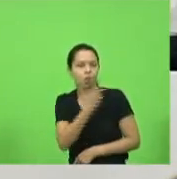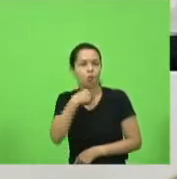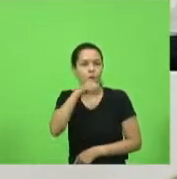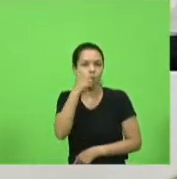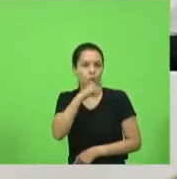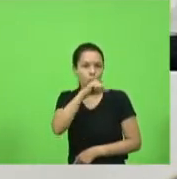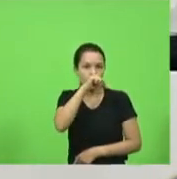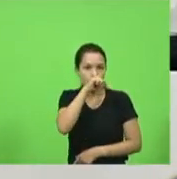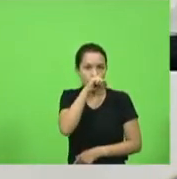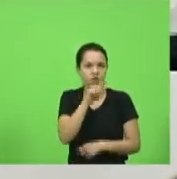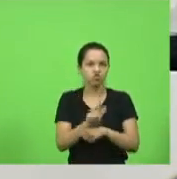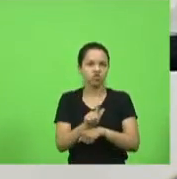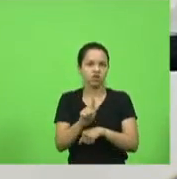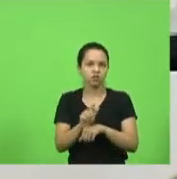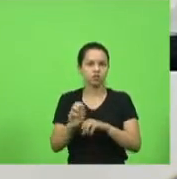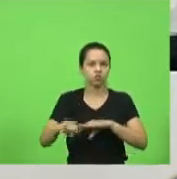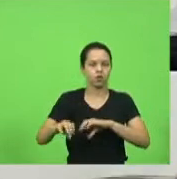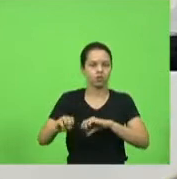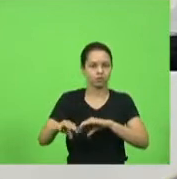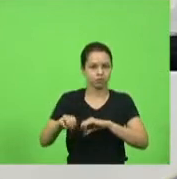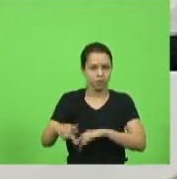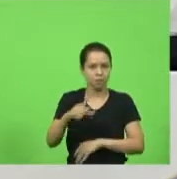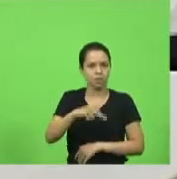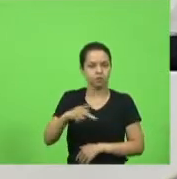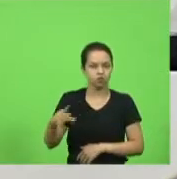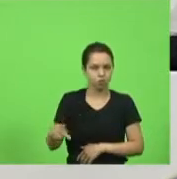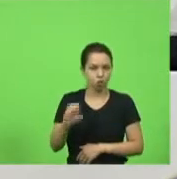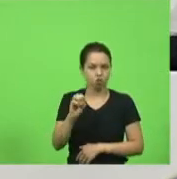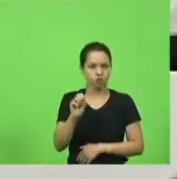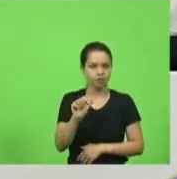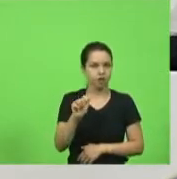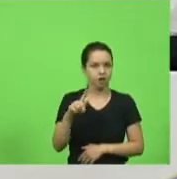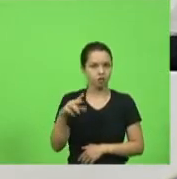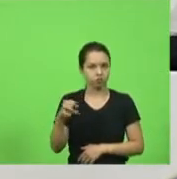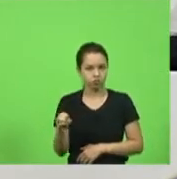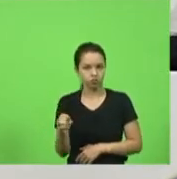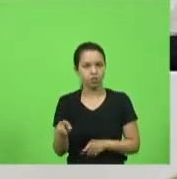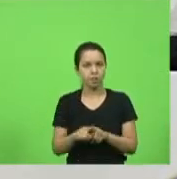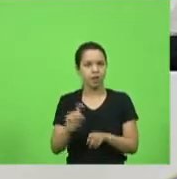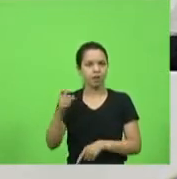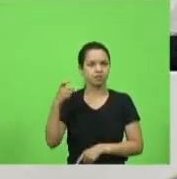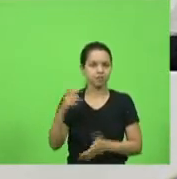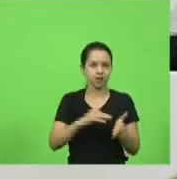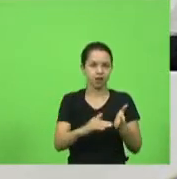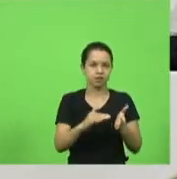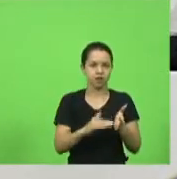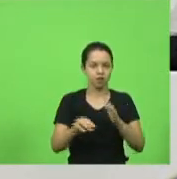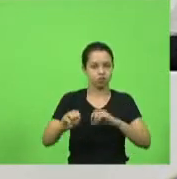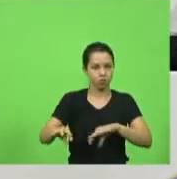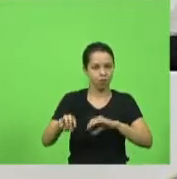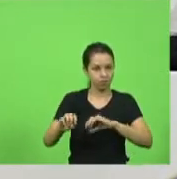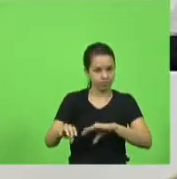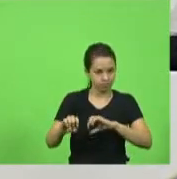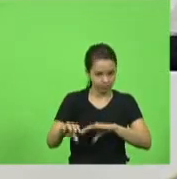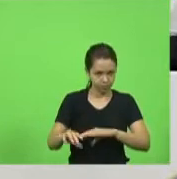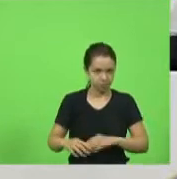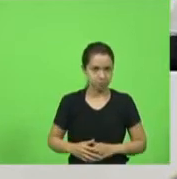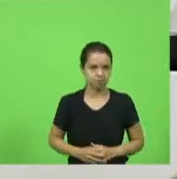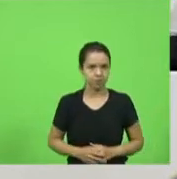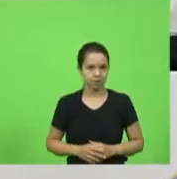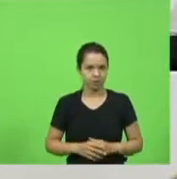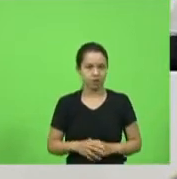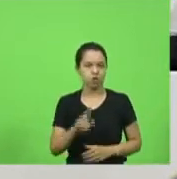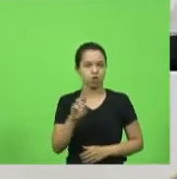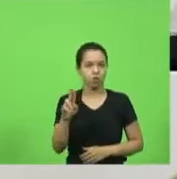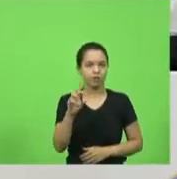gerência de educação, professor Osvaldo, ao ex-secretário de educação, ex-secretário, Natalino